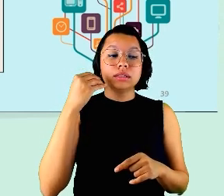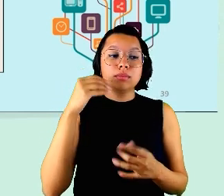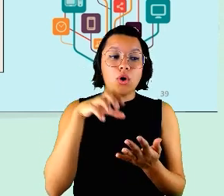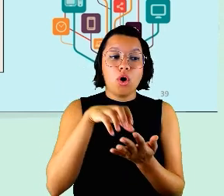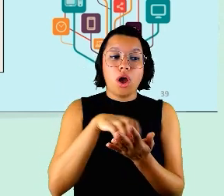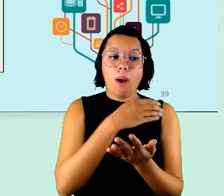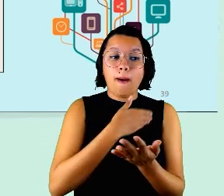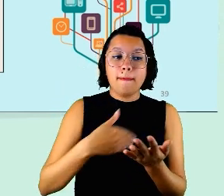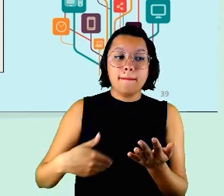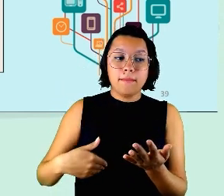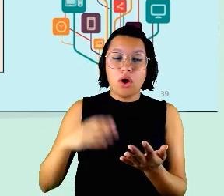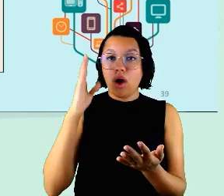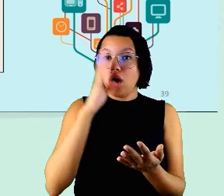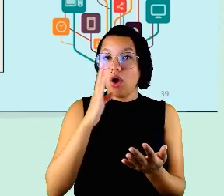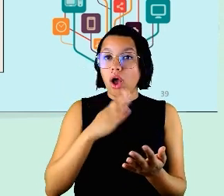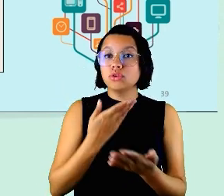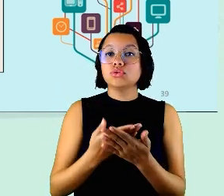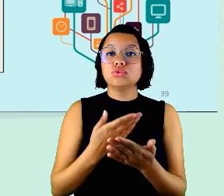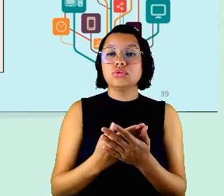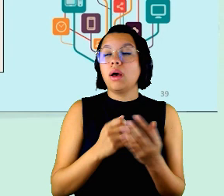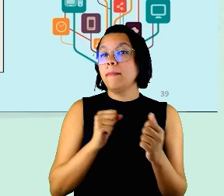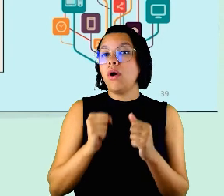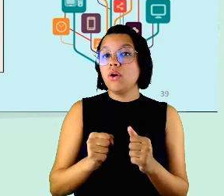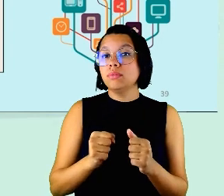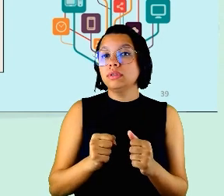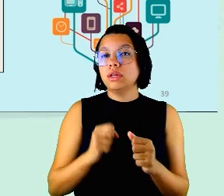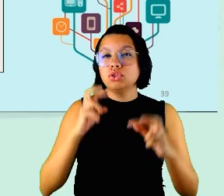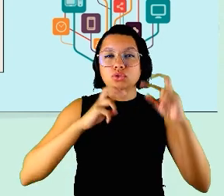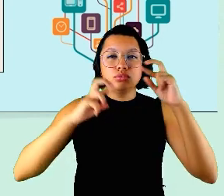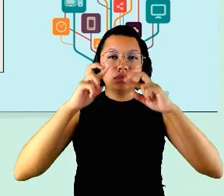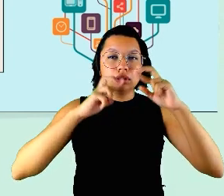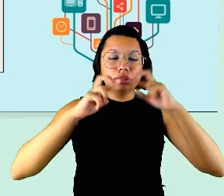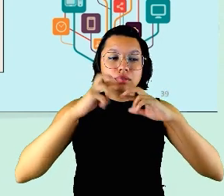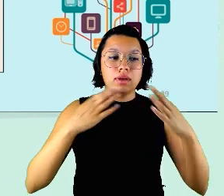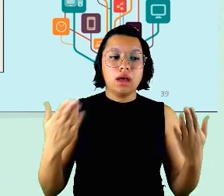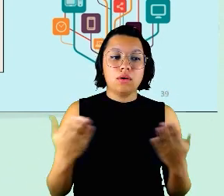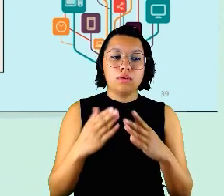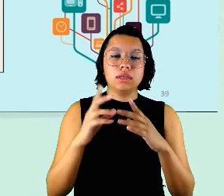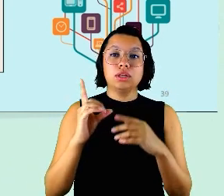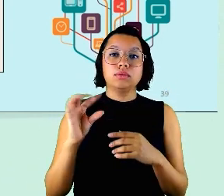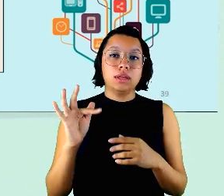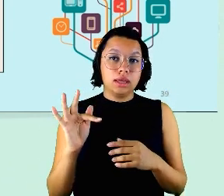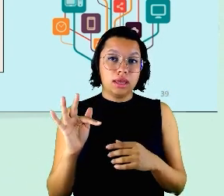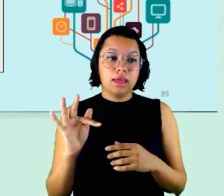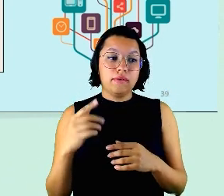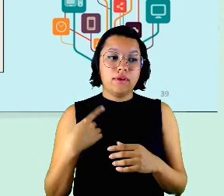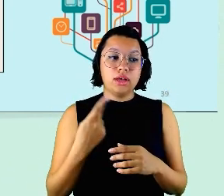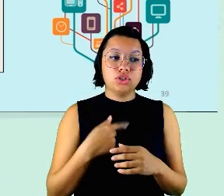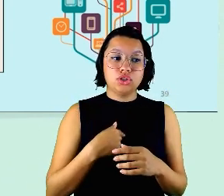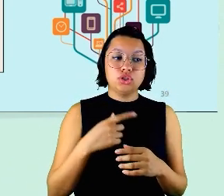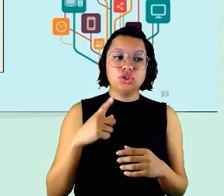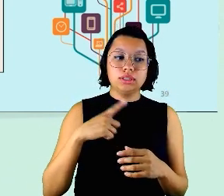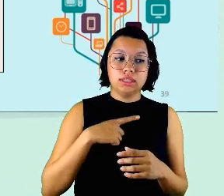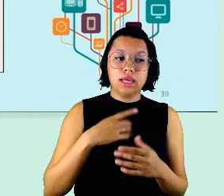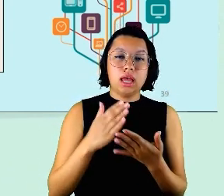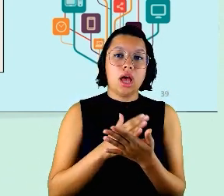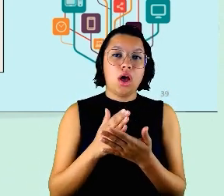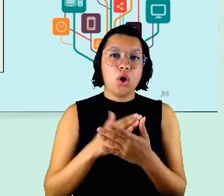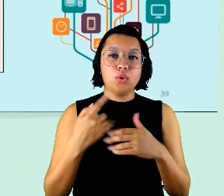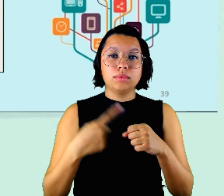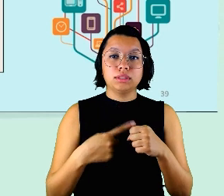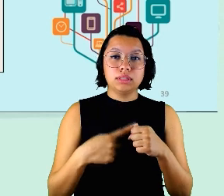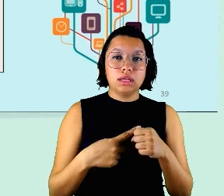estudando a possibilidade né porque observaram aqui no DF a gente tem algumas cidades